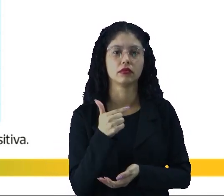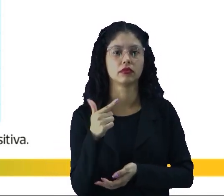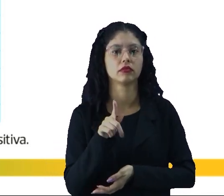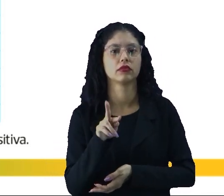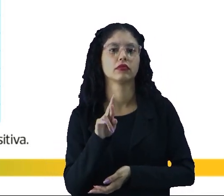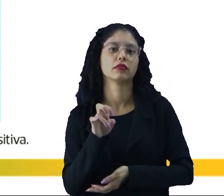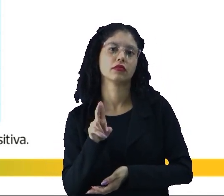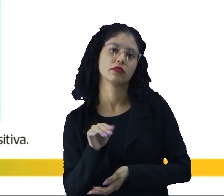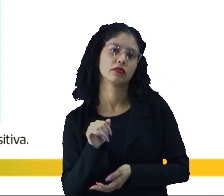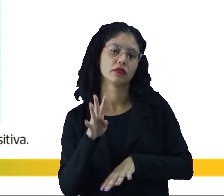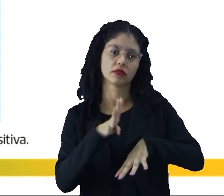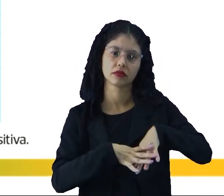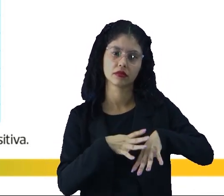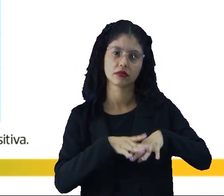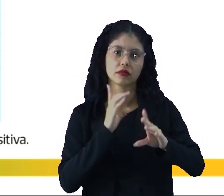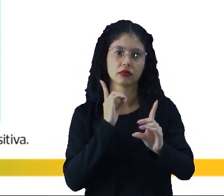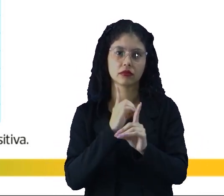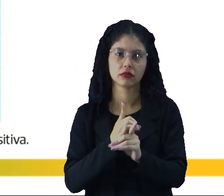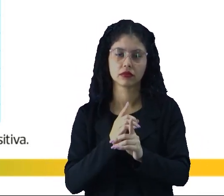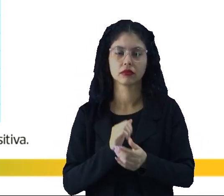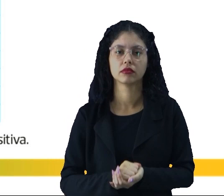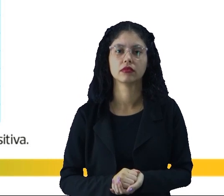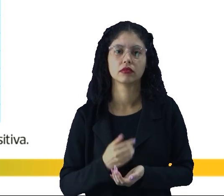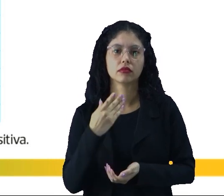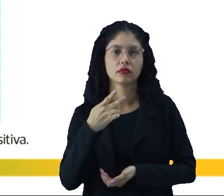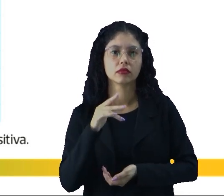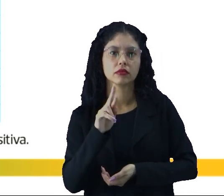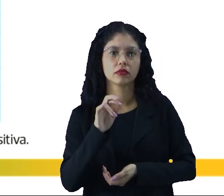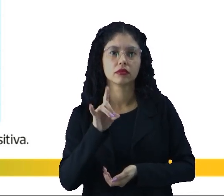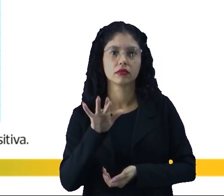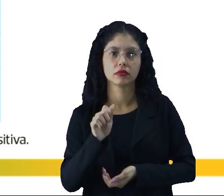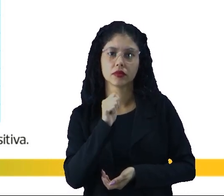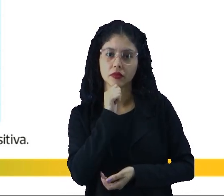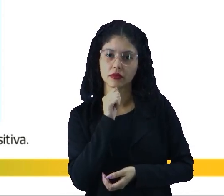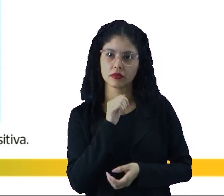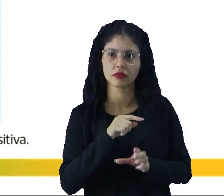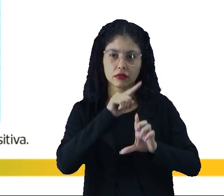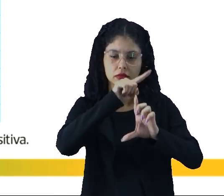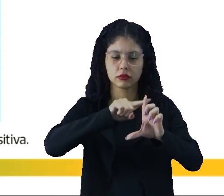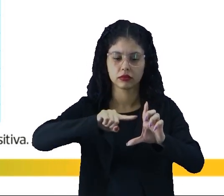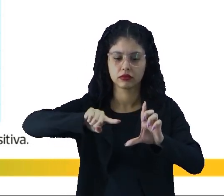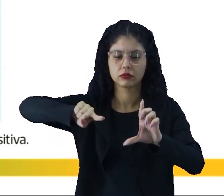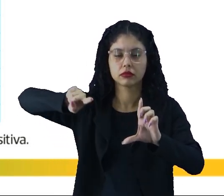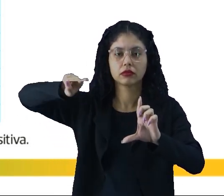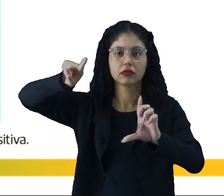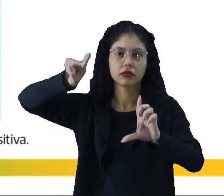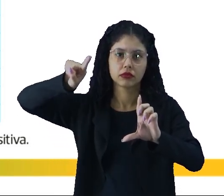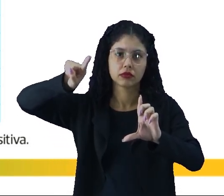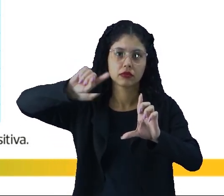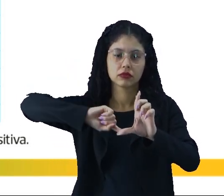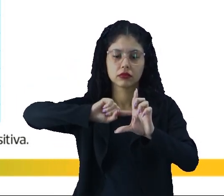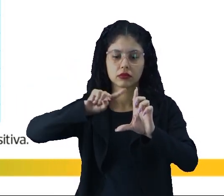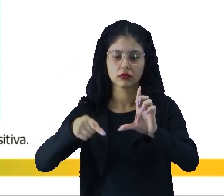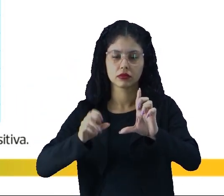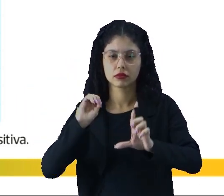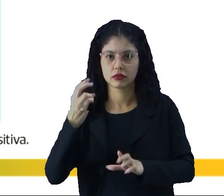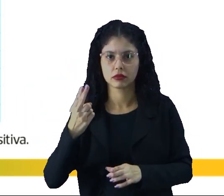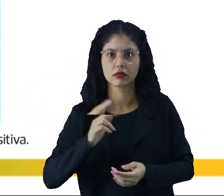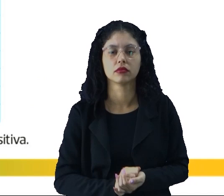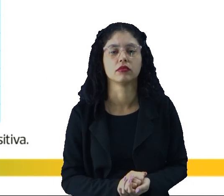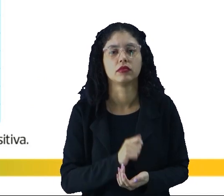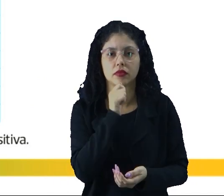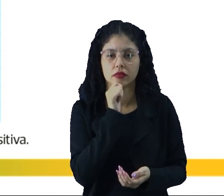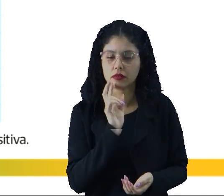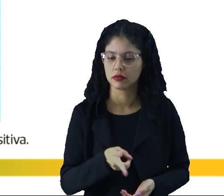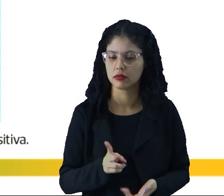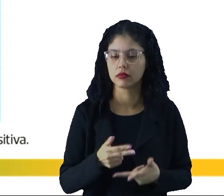gente encontra lá na matemática, né? Nós temos lá também uma parábola, né? Com a concavidade voltada ou para cima ou para baixo. E